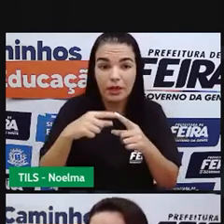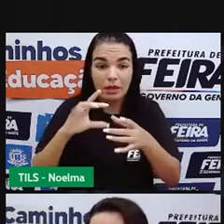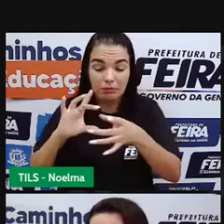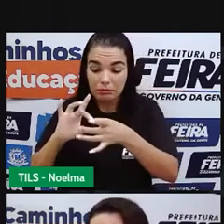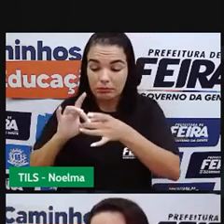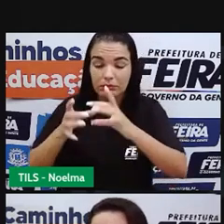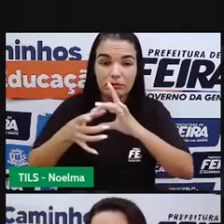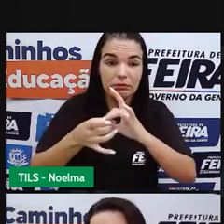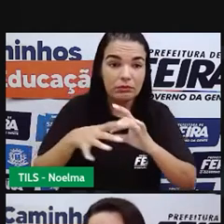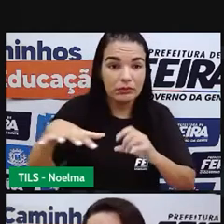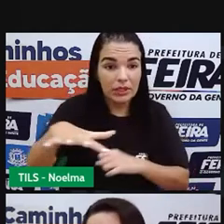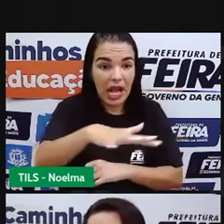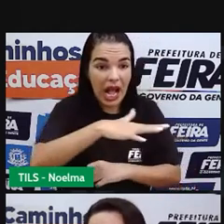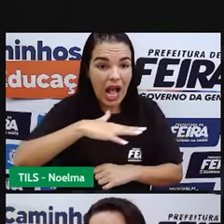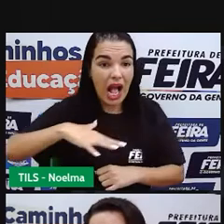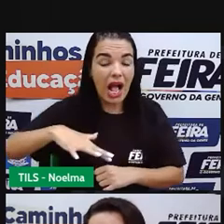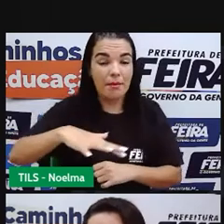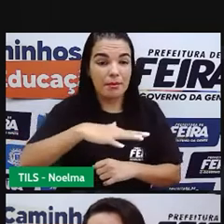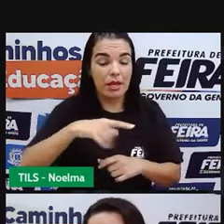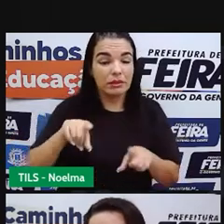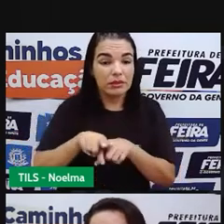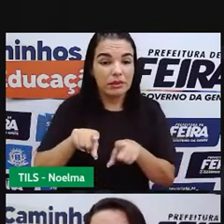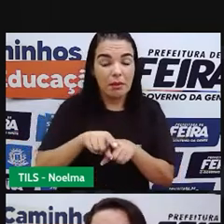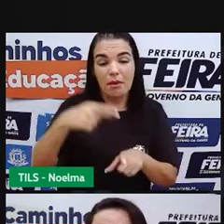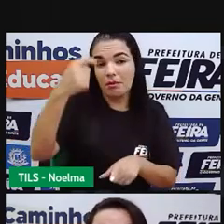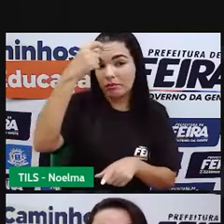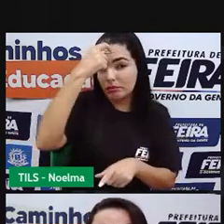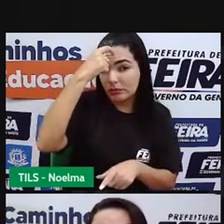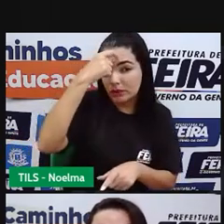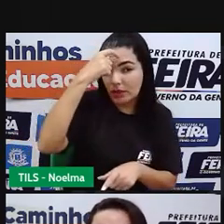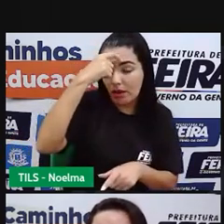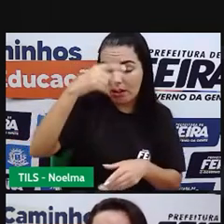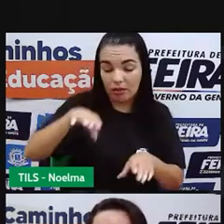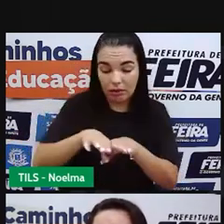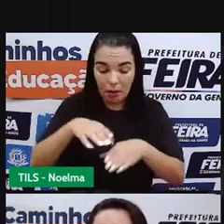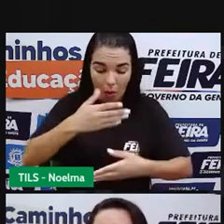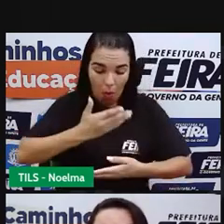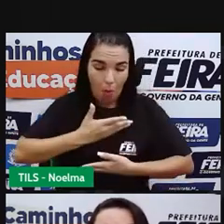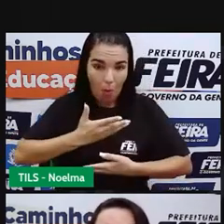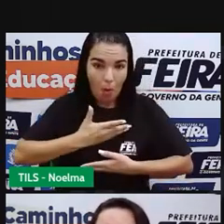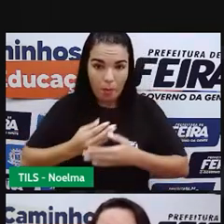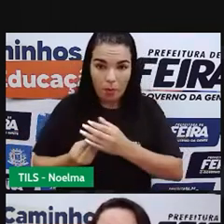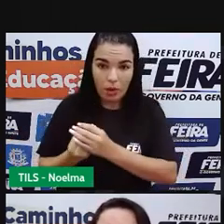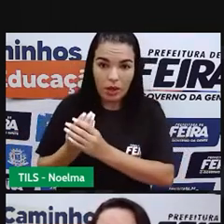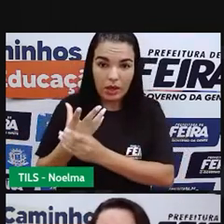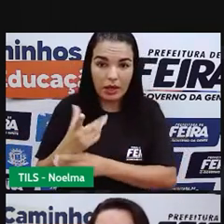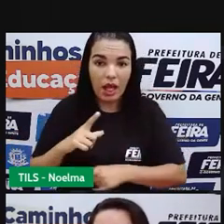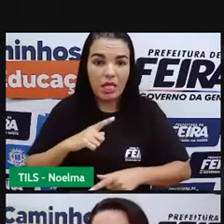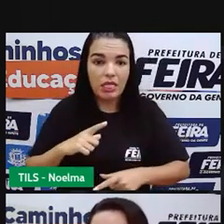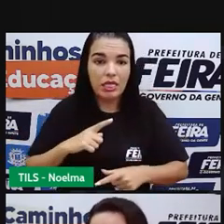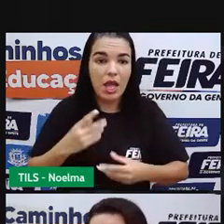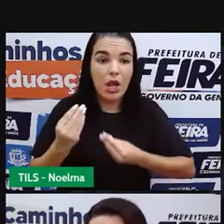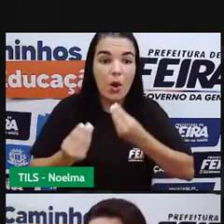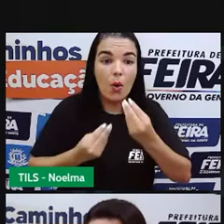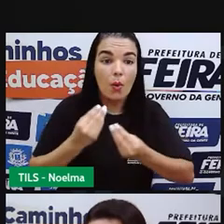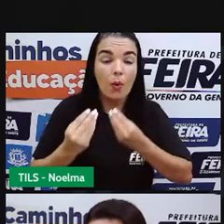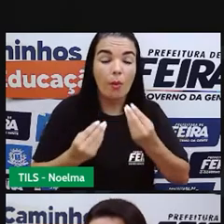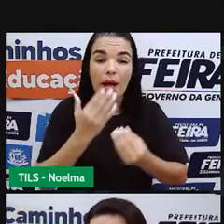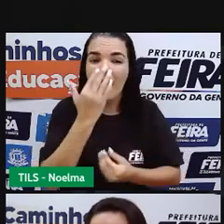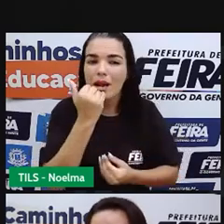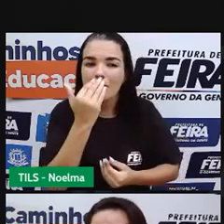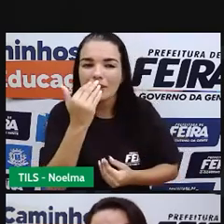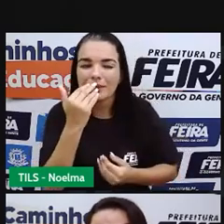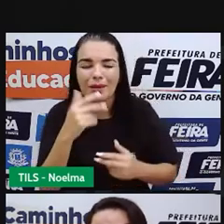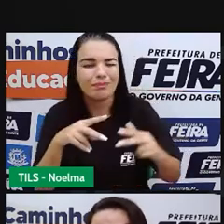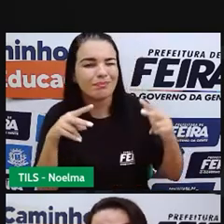fatores ambientais, psicológicos e fisiológicos criam e mantêm um comportamento alimentar perturbado.